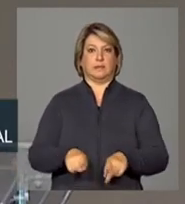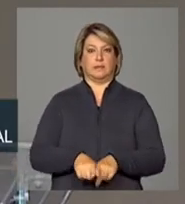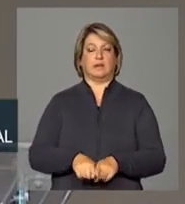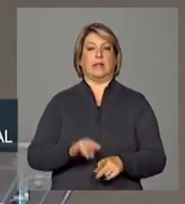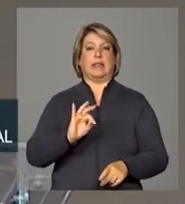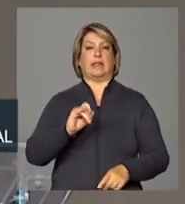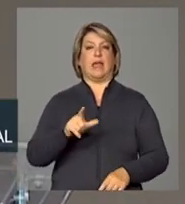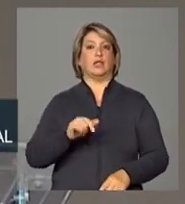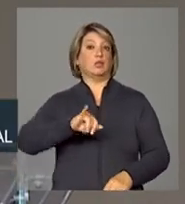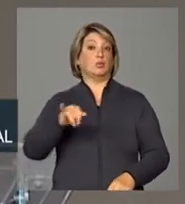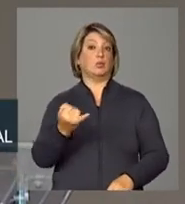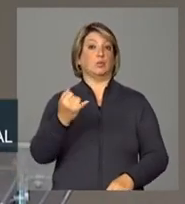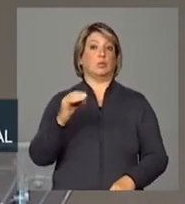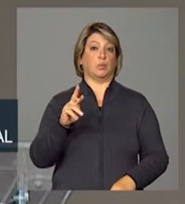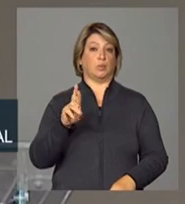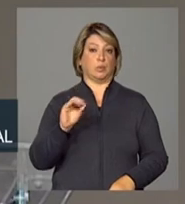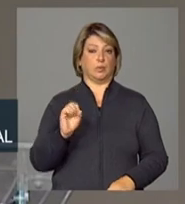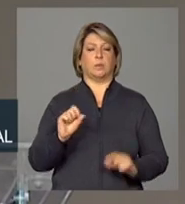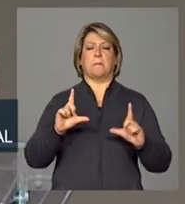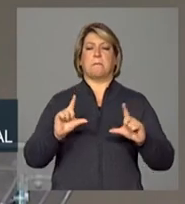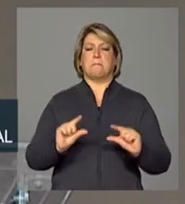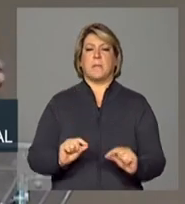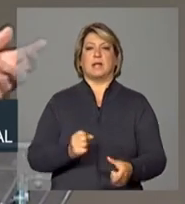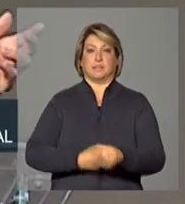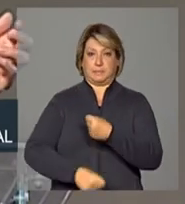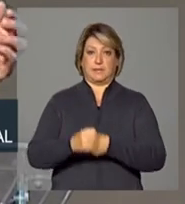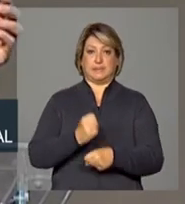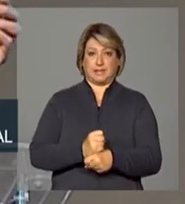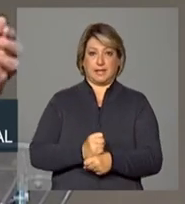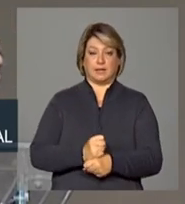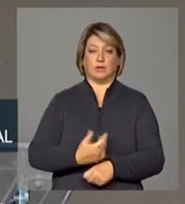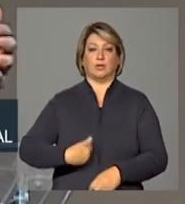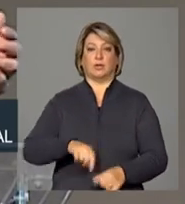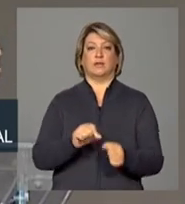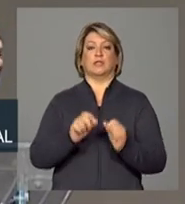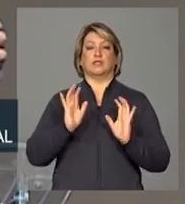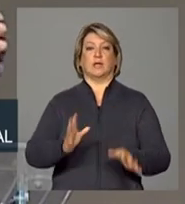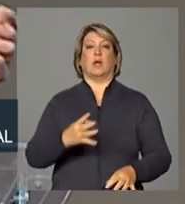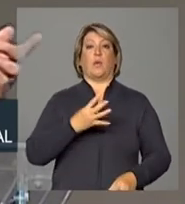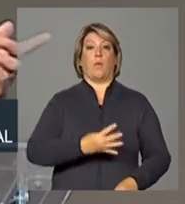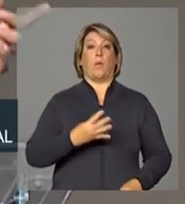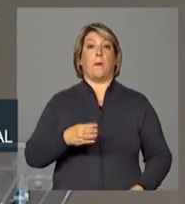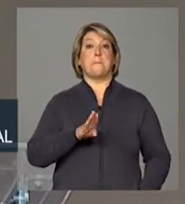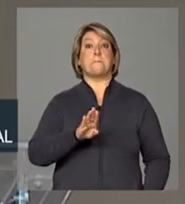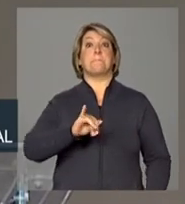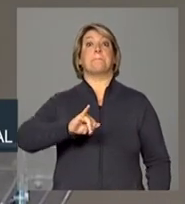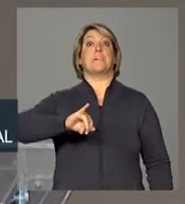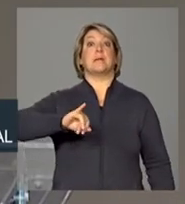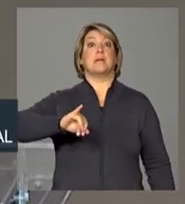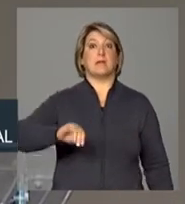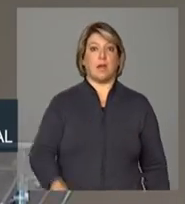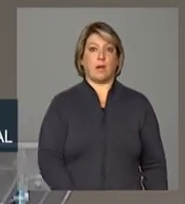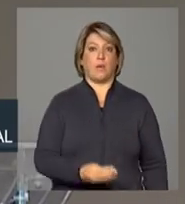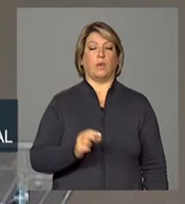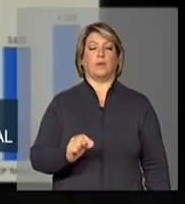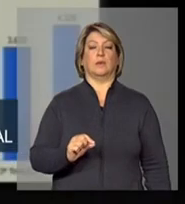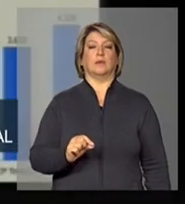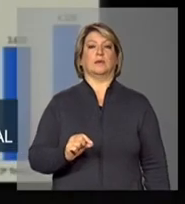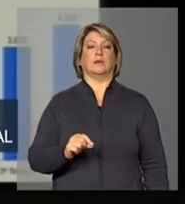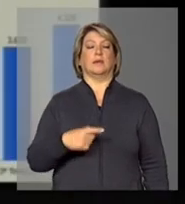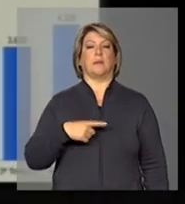taxas de juros muito baixas no ano passado nós realizamos 44 bi de programa